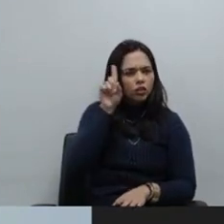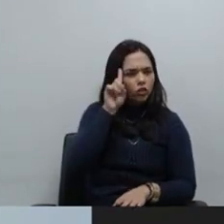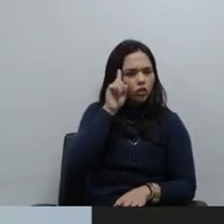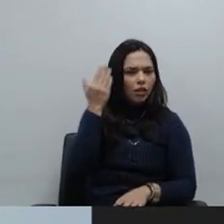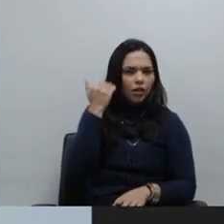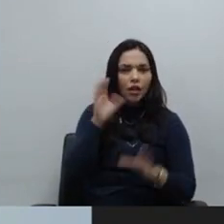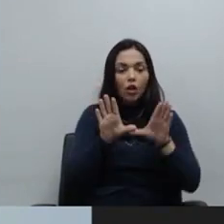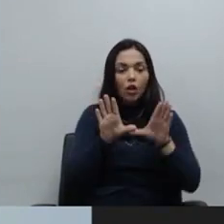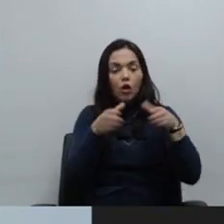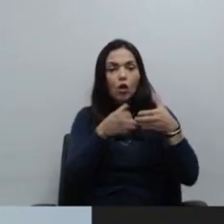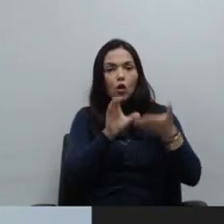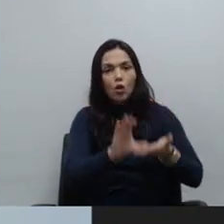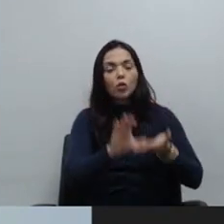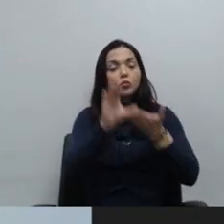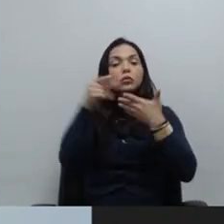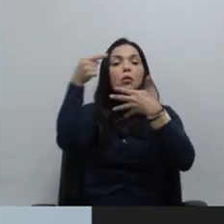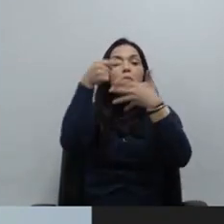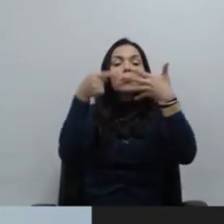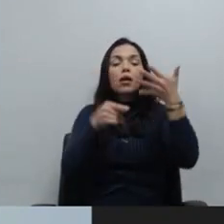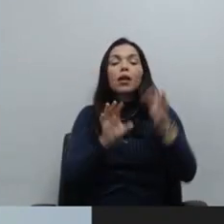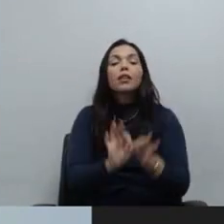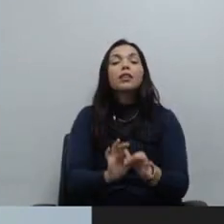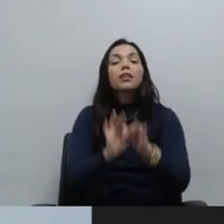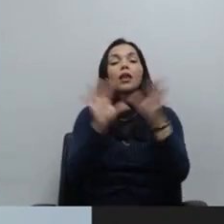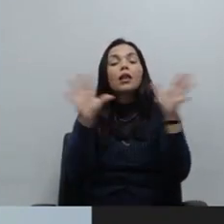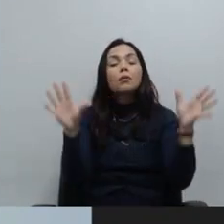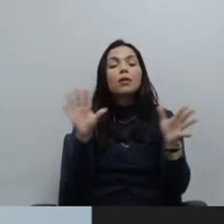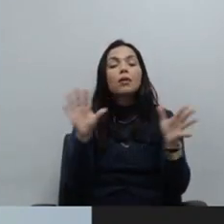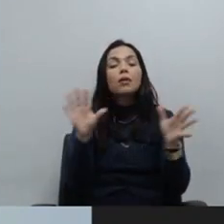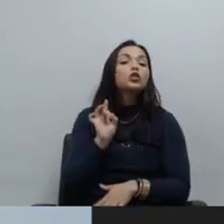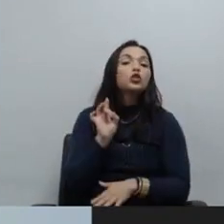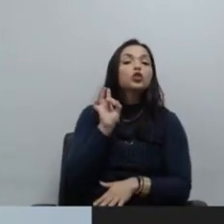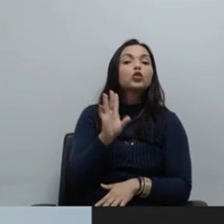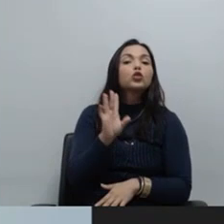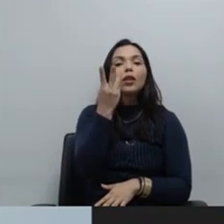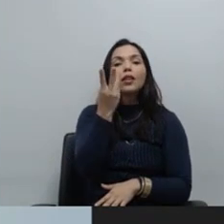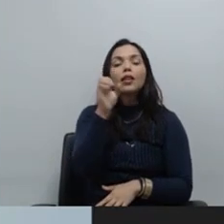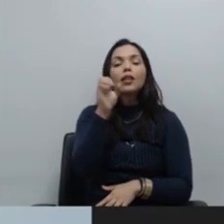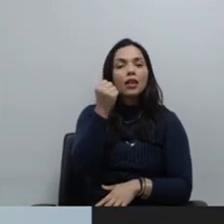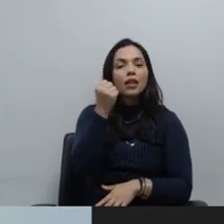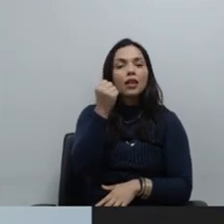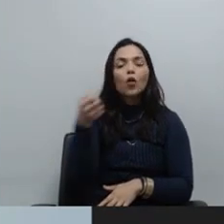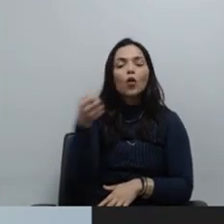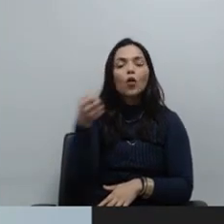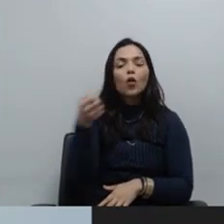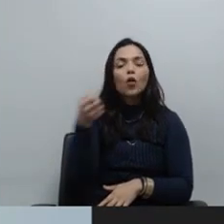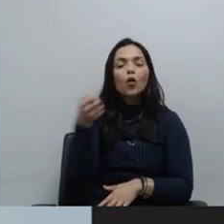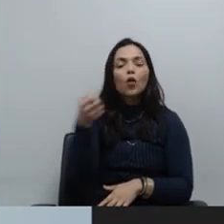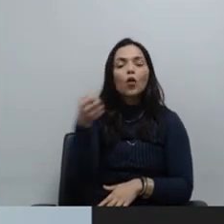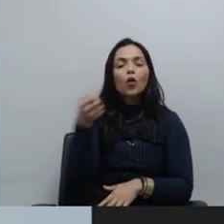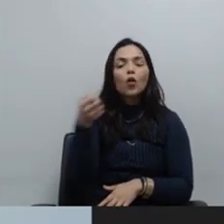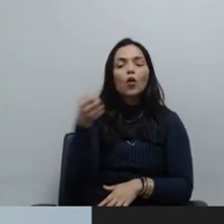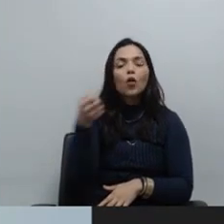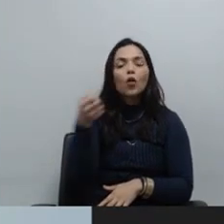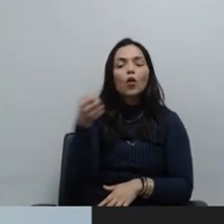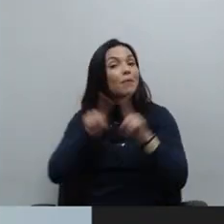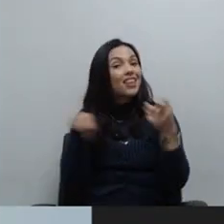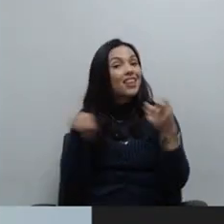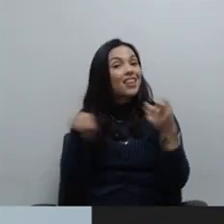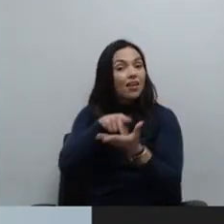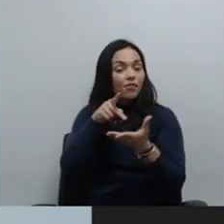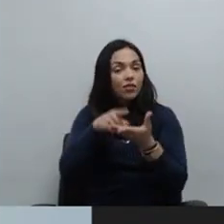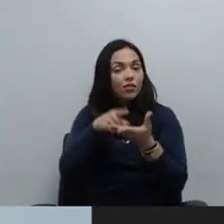equivocado a apontar a necessidade de deliberarmos apenas a cerca de 38 novos cargos, quando, na verdade, precisamos sim